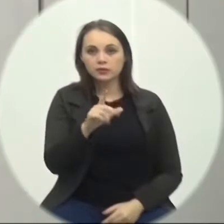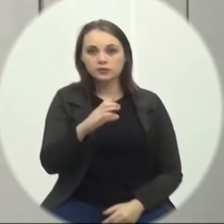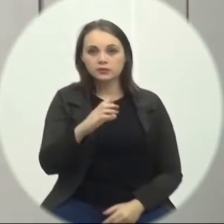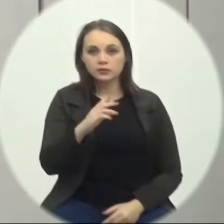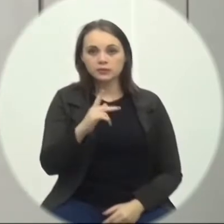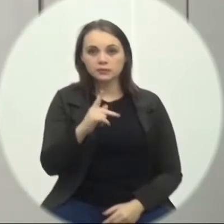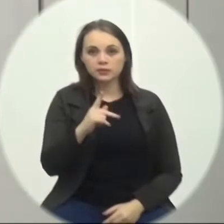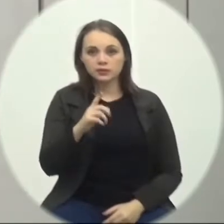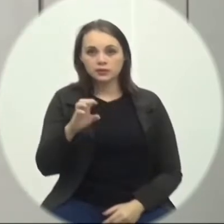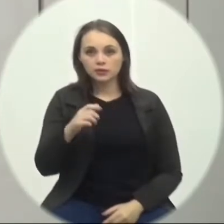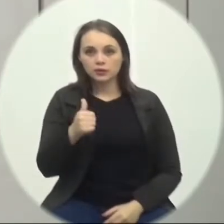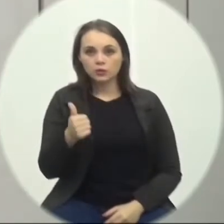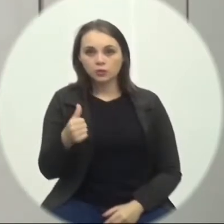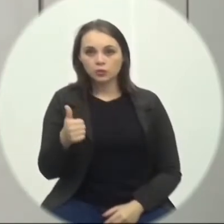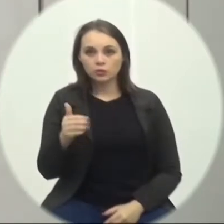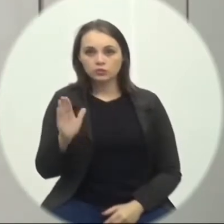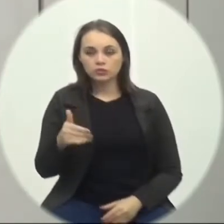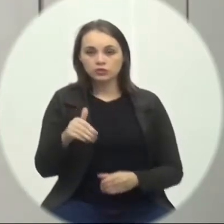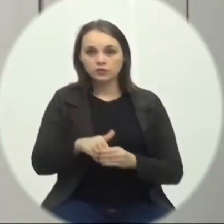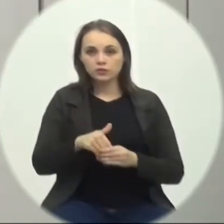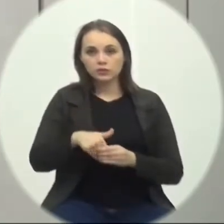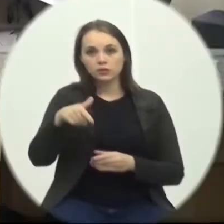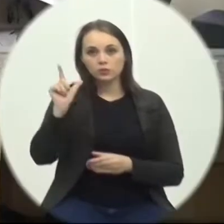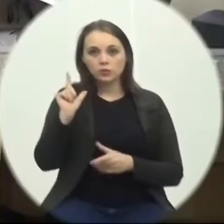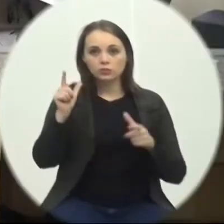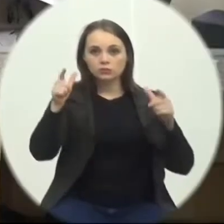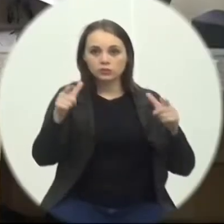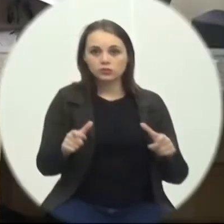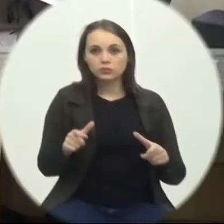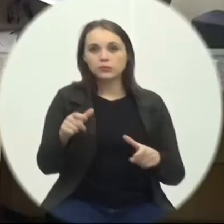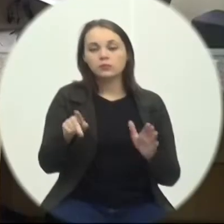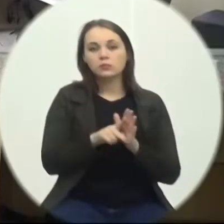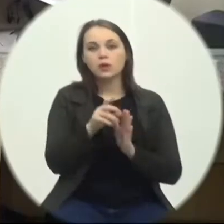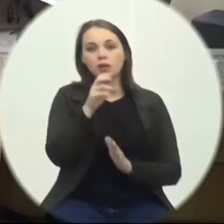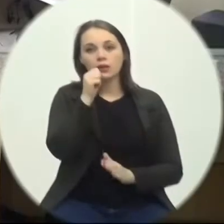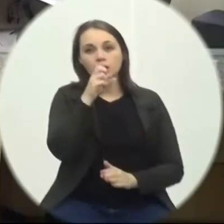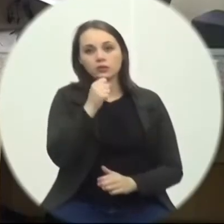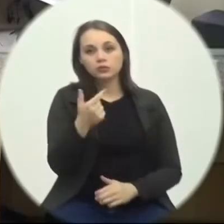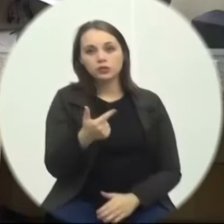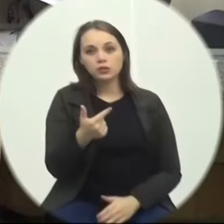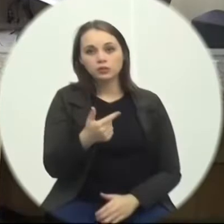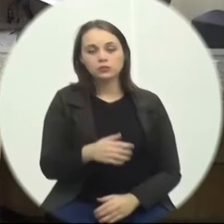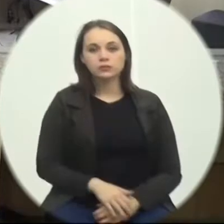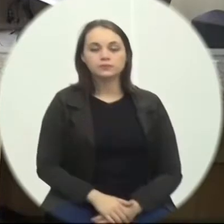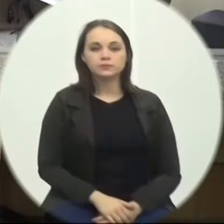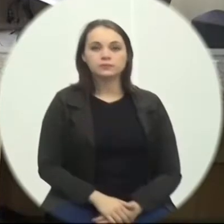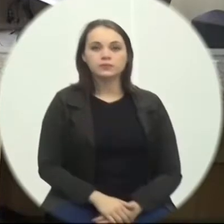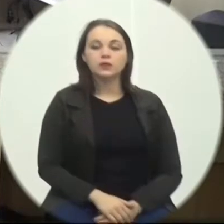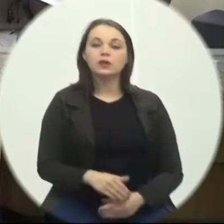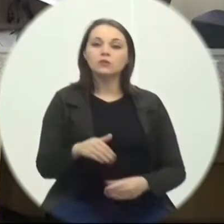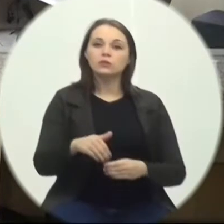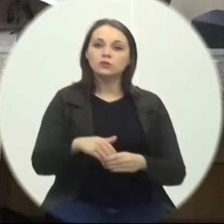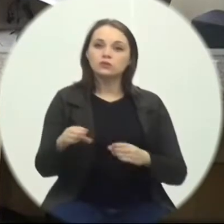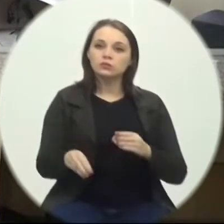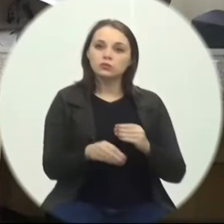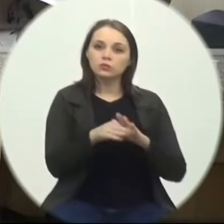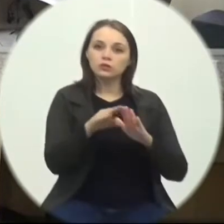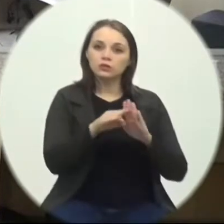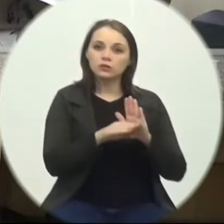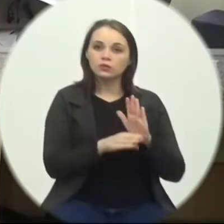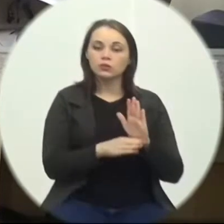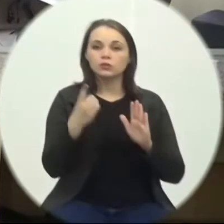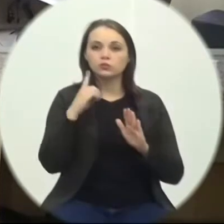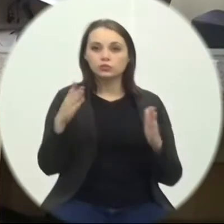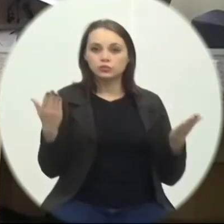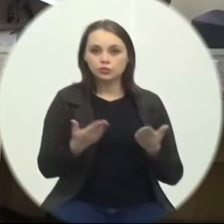já votado ontem, sobre loteamento laranjinha. Em votação e inclusão da pauta do PE11, barra